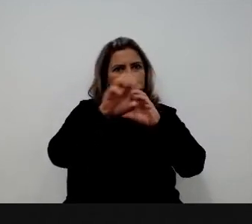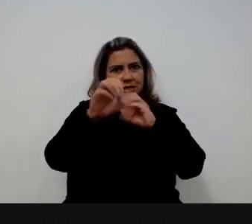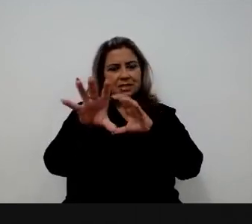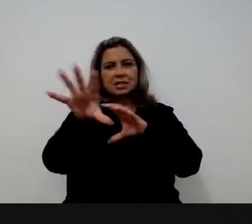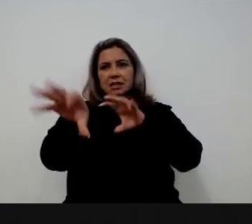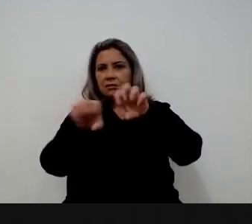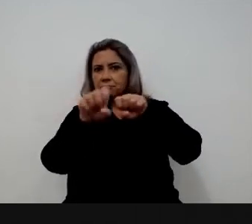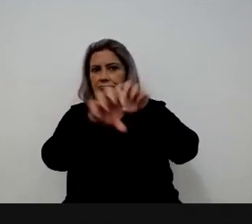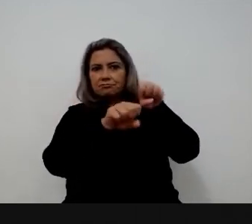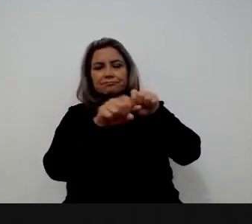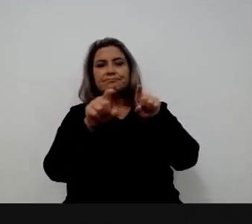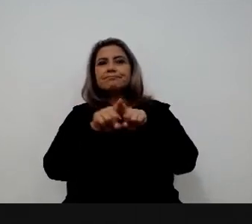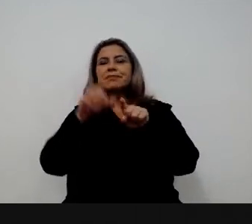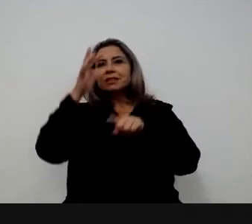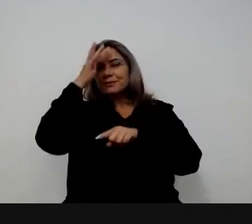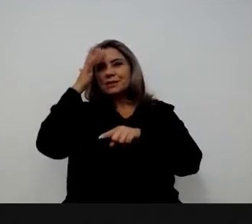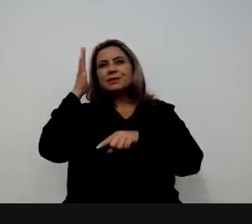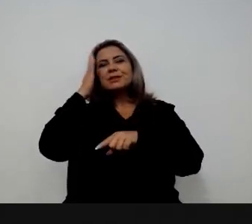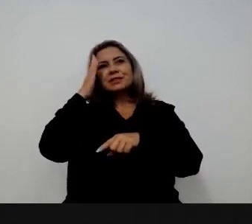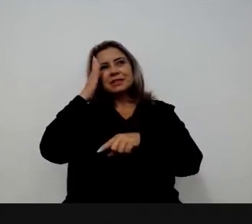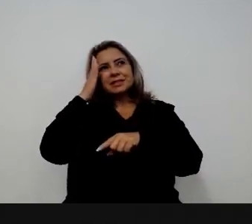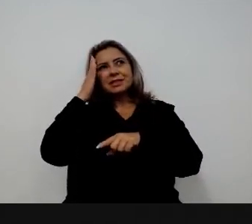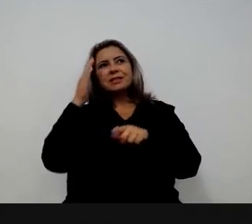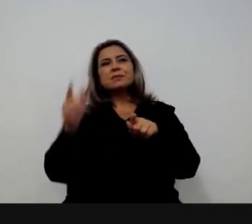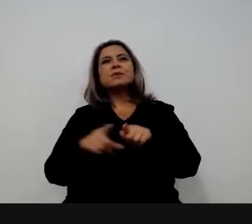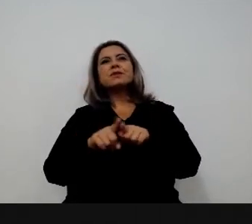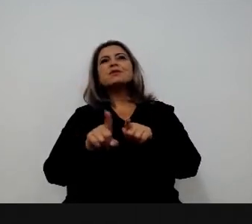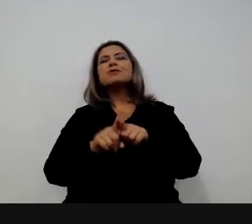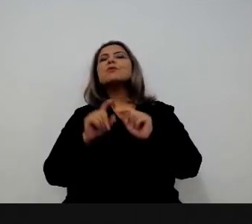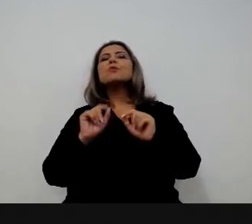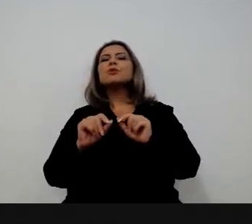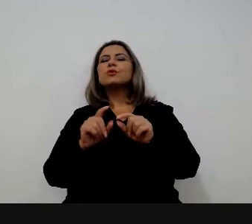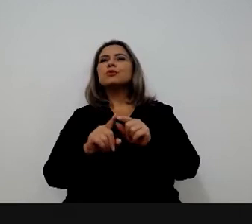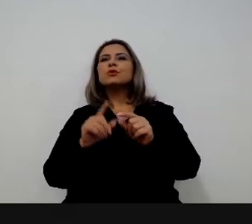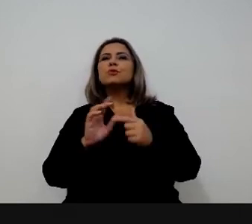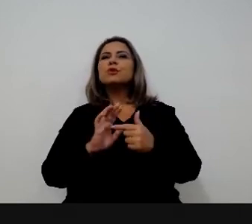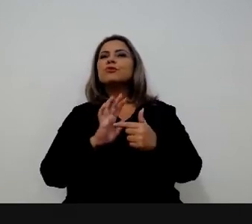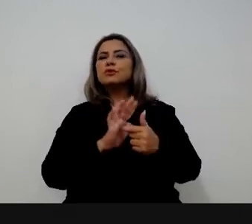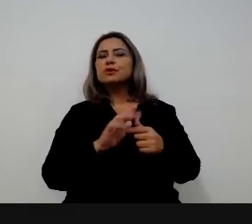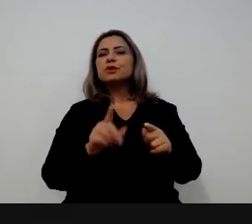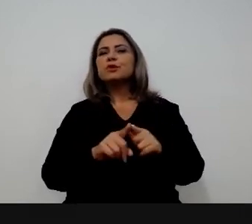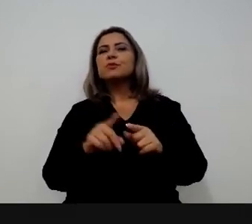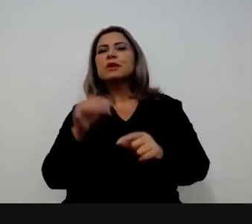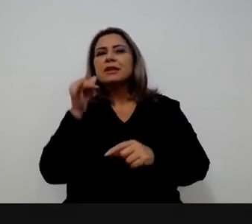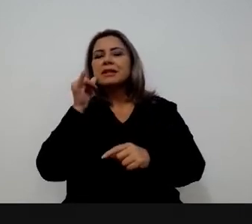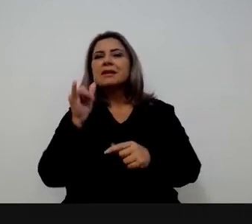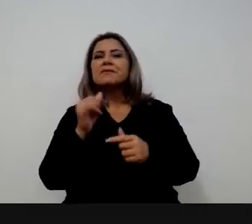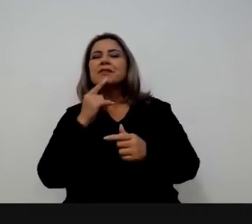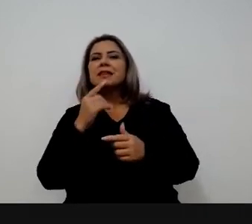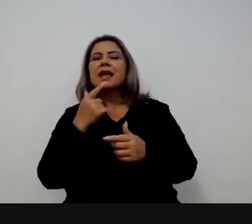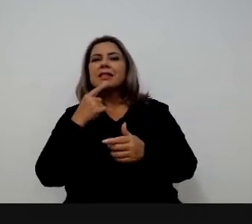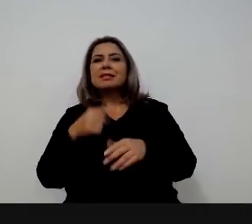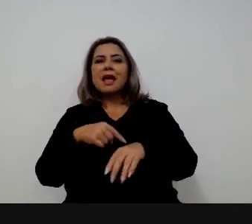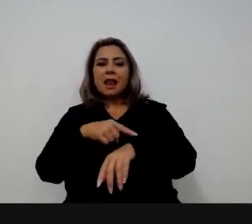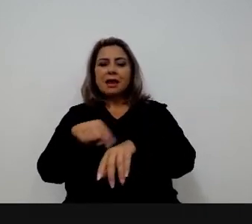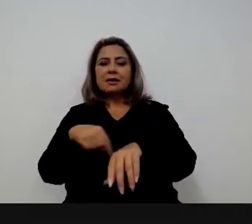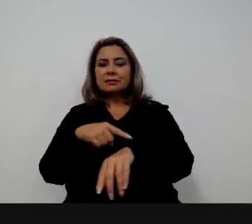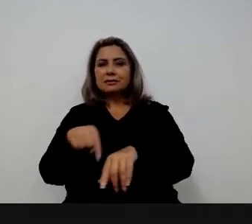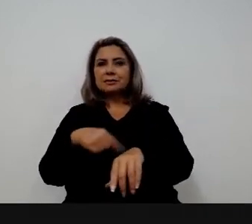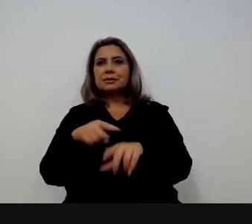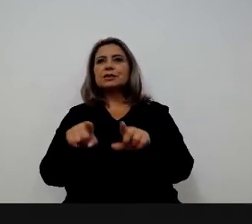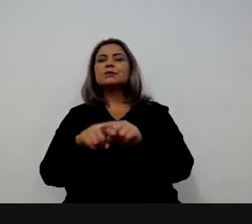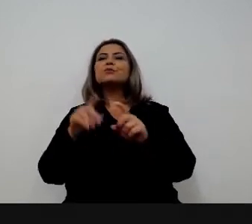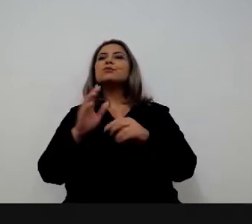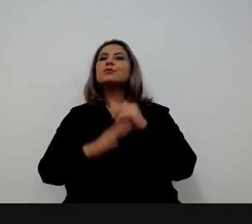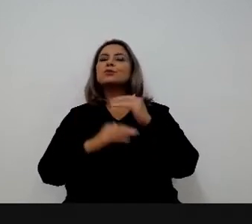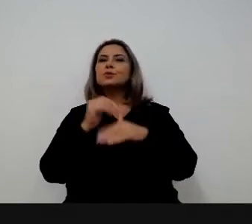para o futuro do governo. Eu falei um pouquinho do Coding Bootcamp, aqui vou só passar também para não gastar tanto tempo. Um pouco das